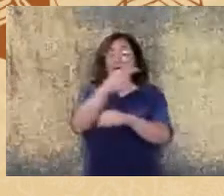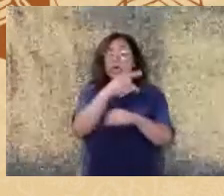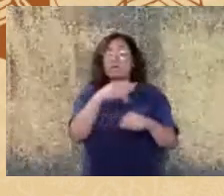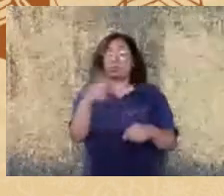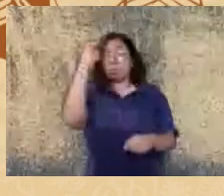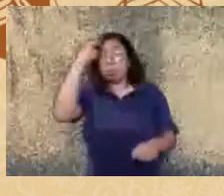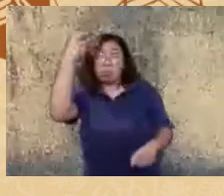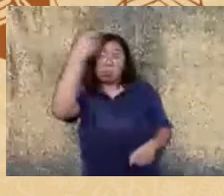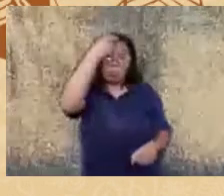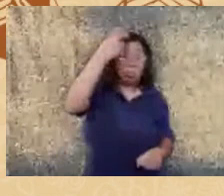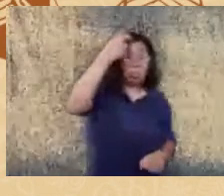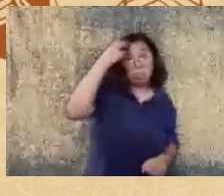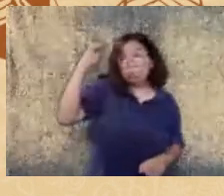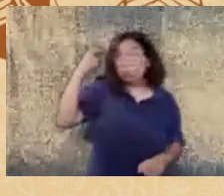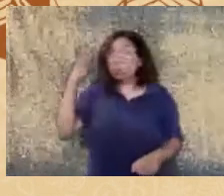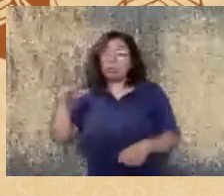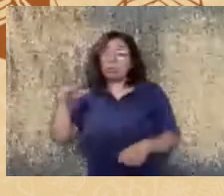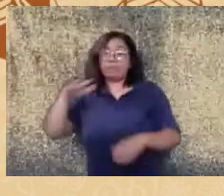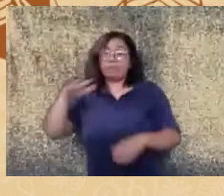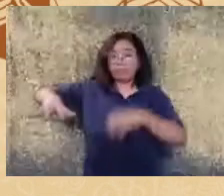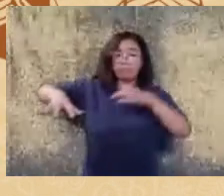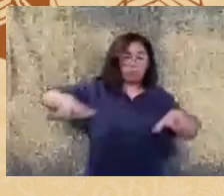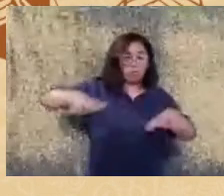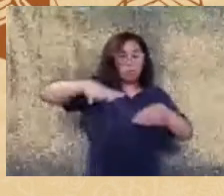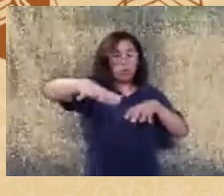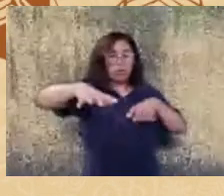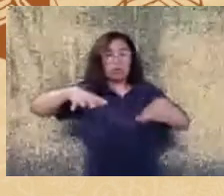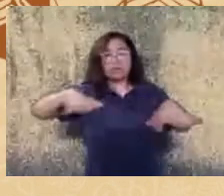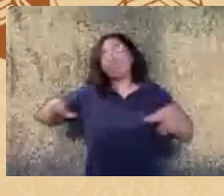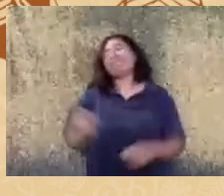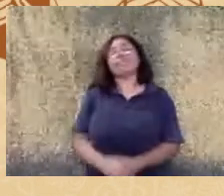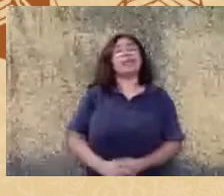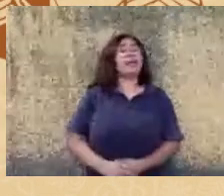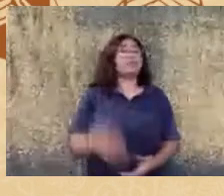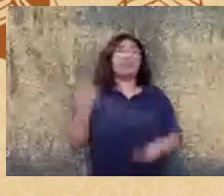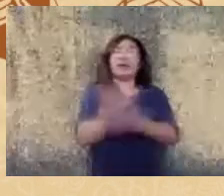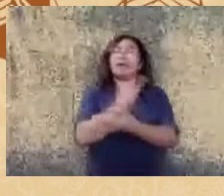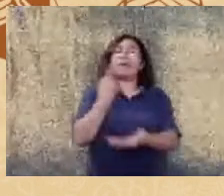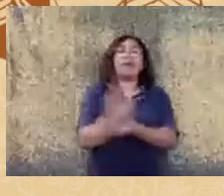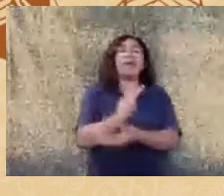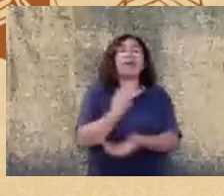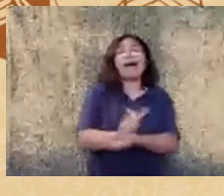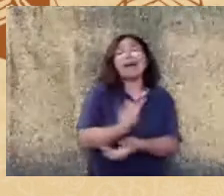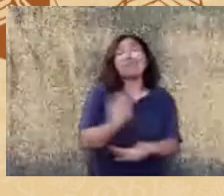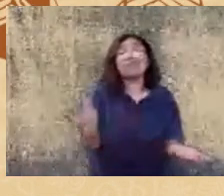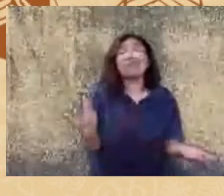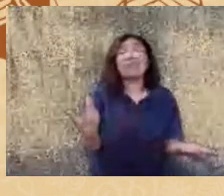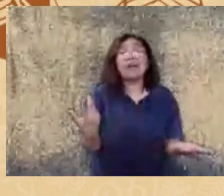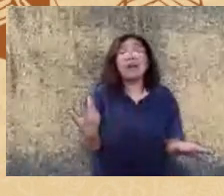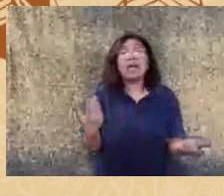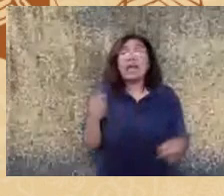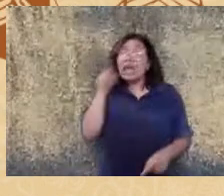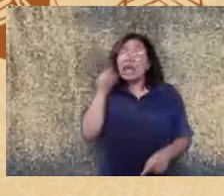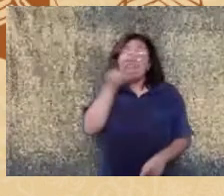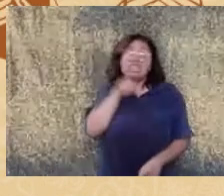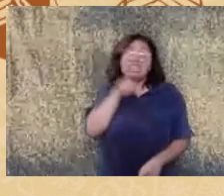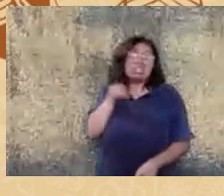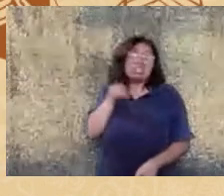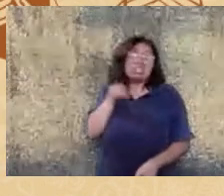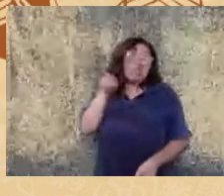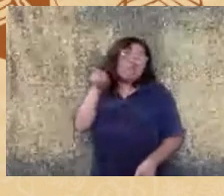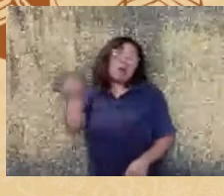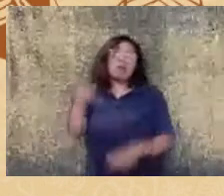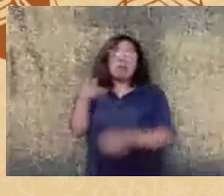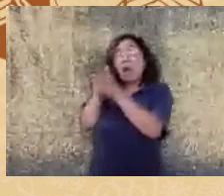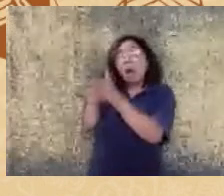certo? Errado 81 casos eram meras estimativas ou seja nenhum psicólogo foi lá e